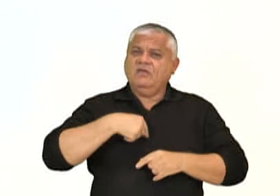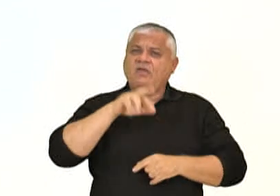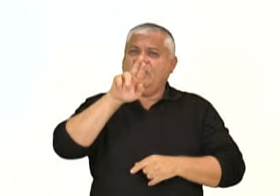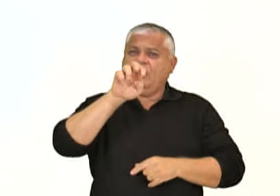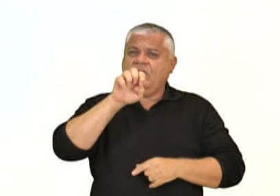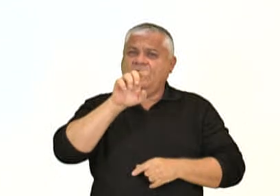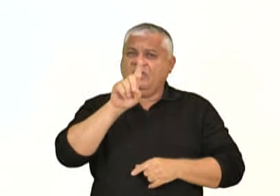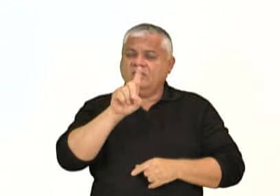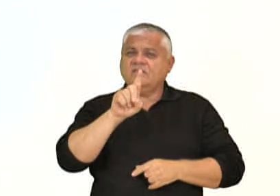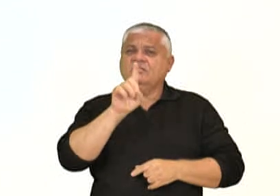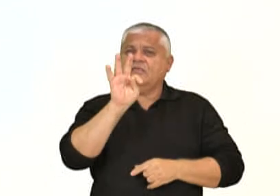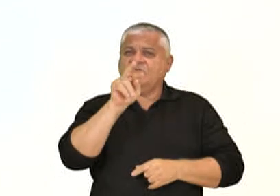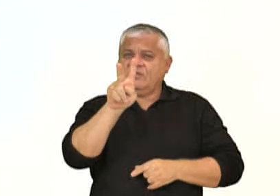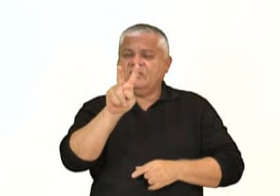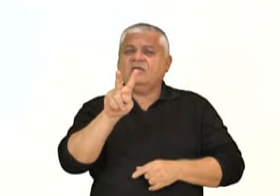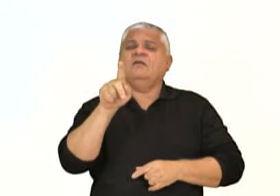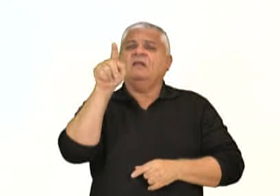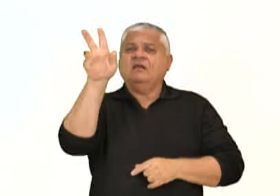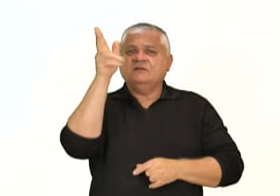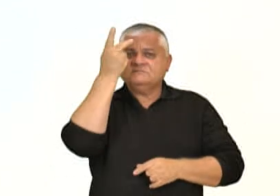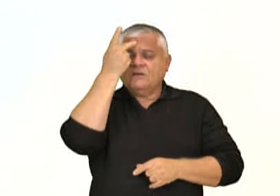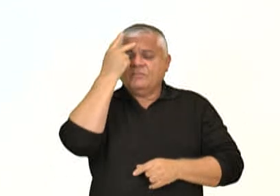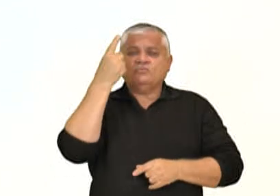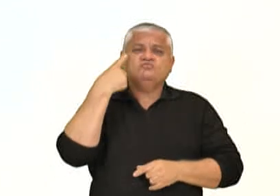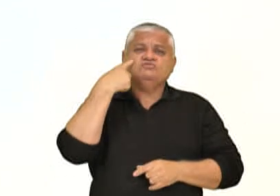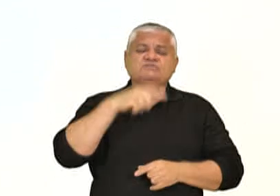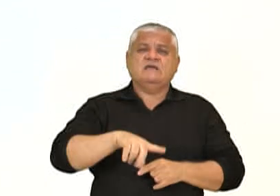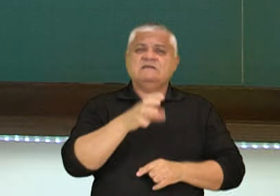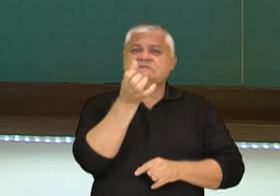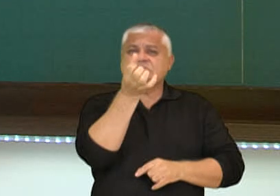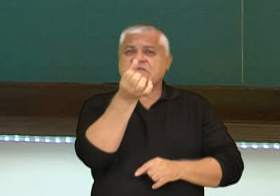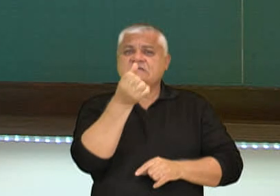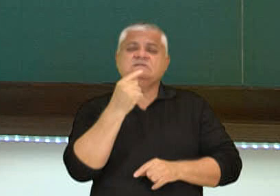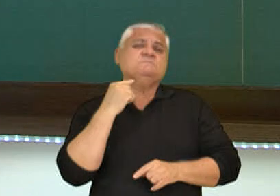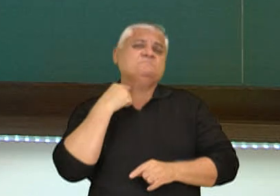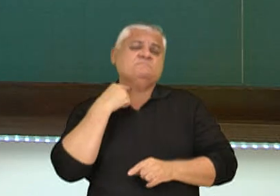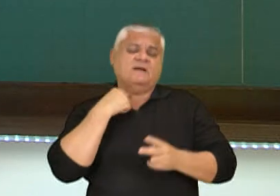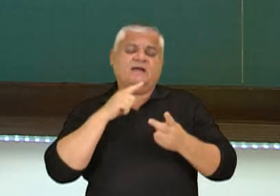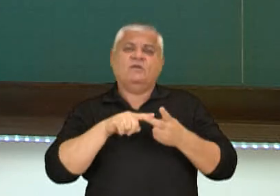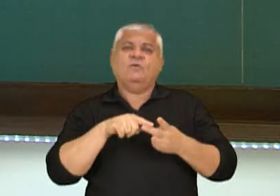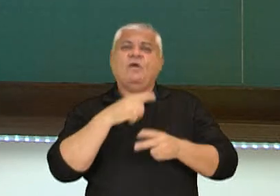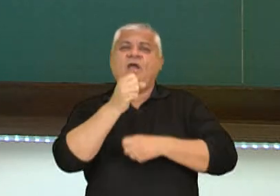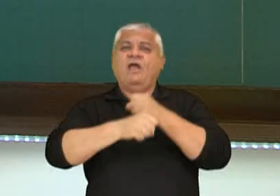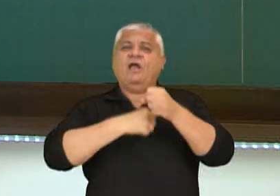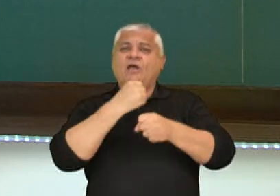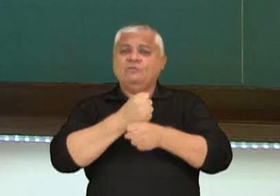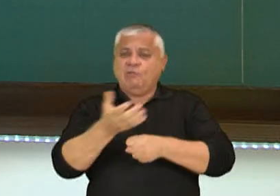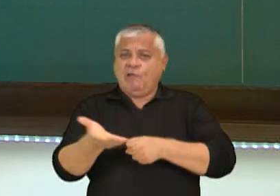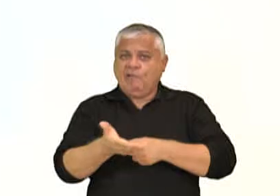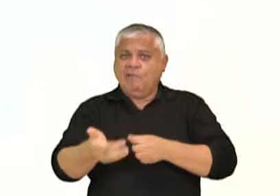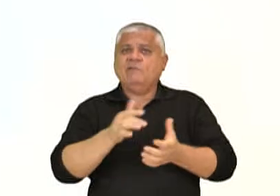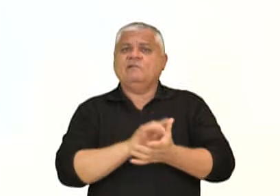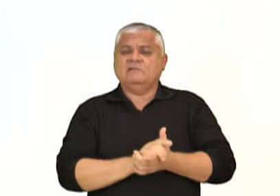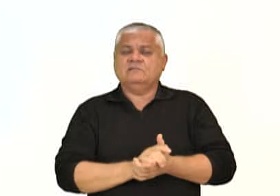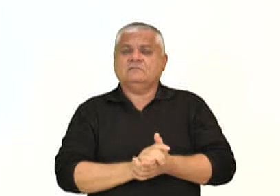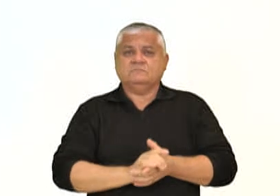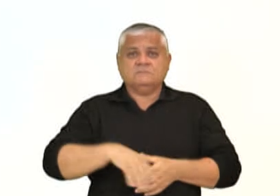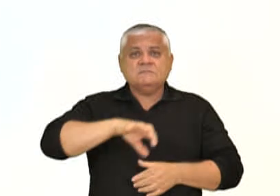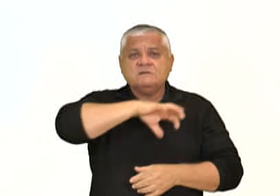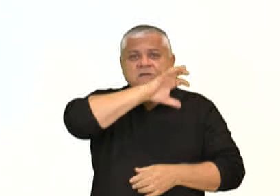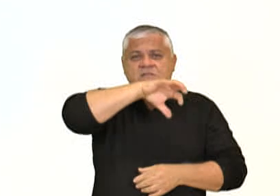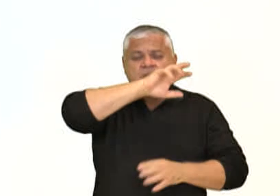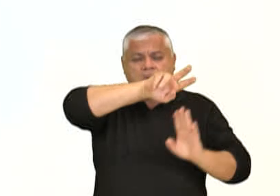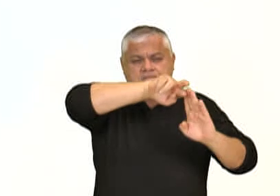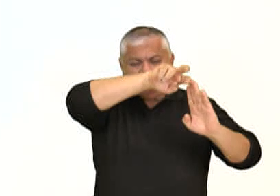aliás, em 6 de 5 de 2021. Subtítulo vem ali, ó. O animal sofreu uma lesão e foi